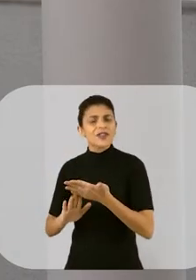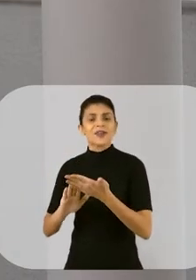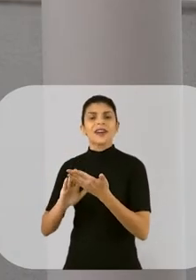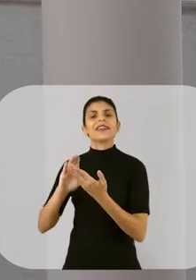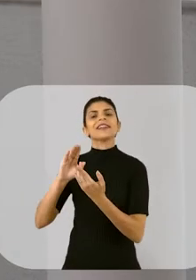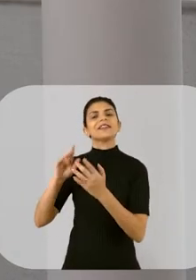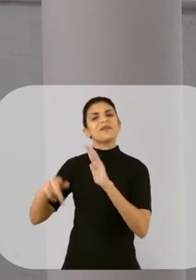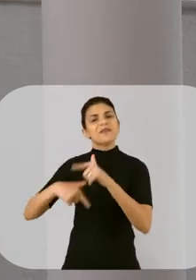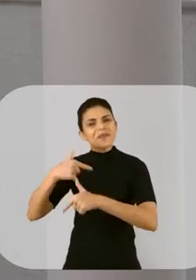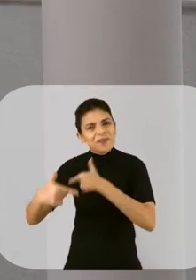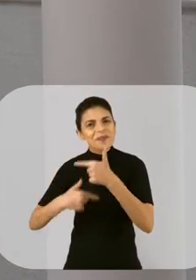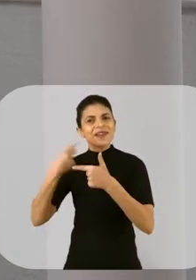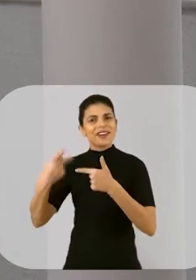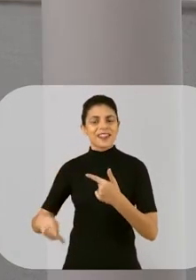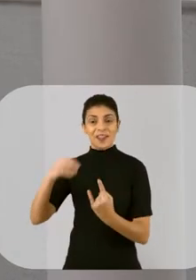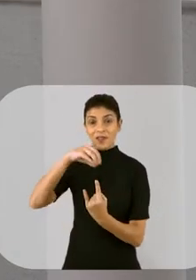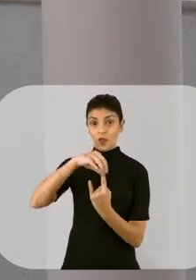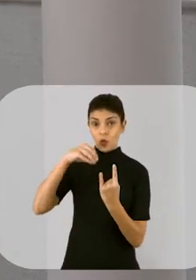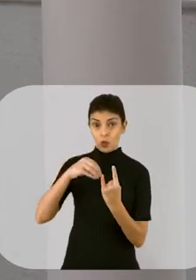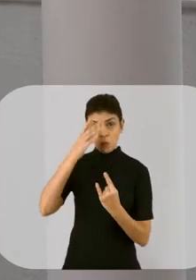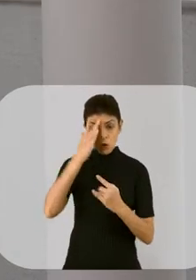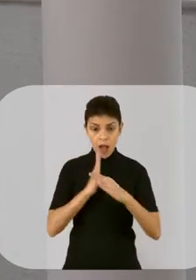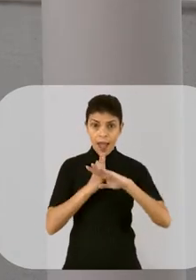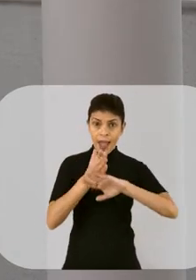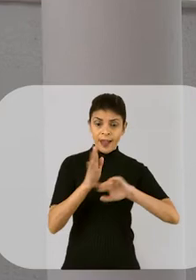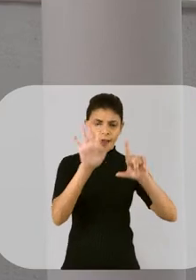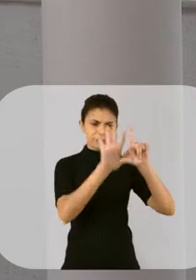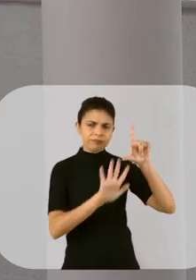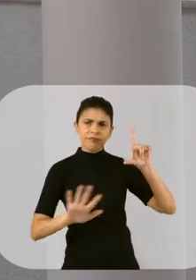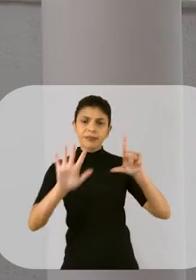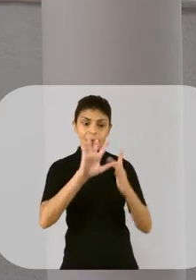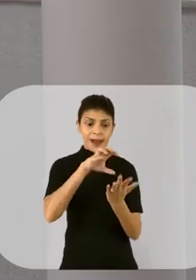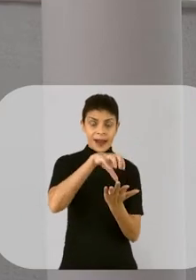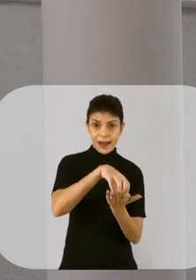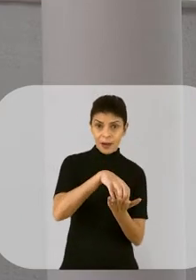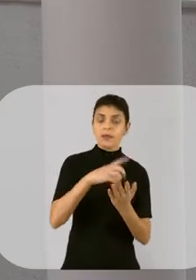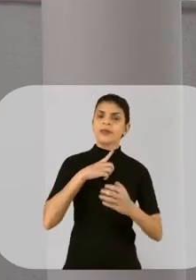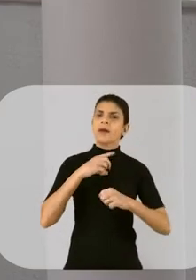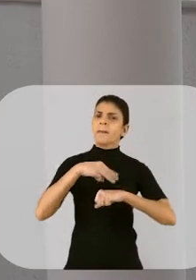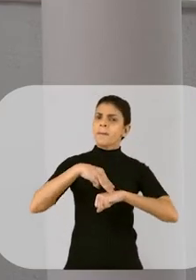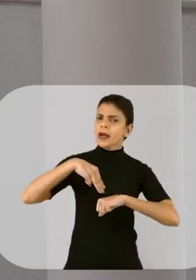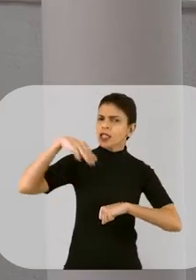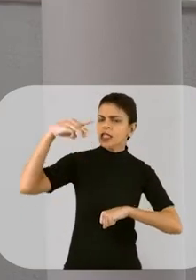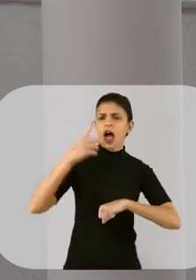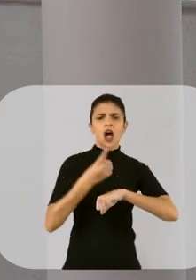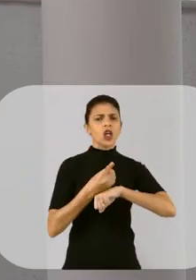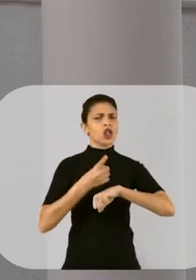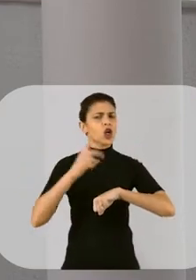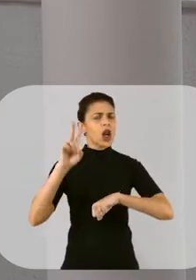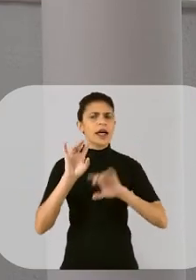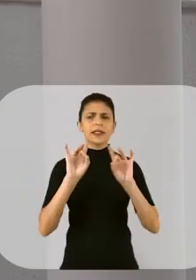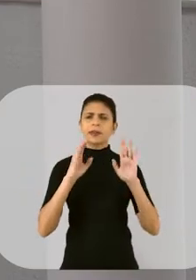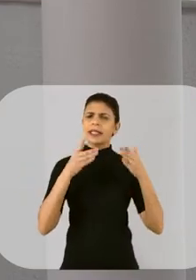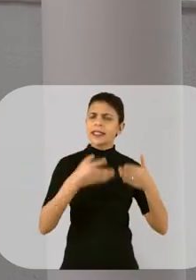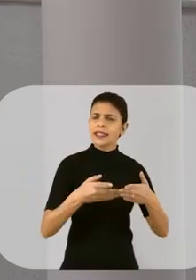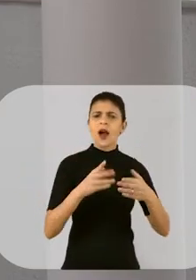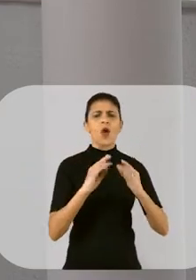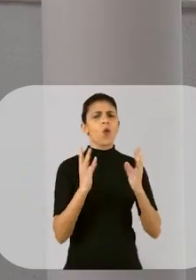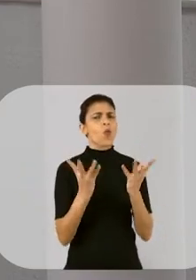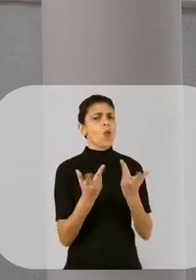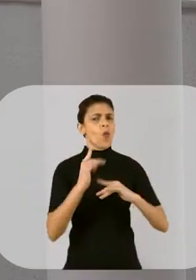da Fiocruz. Então, o usuário que acessa o campus, ele pode ver informações sobre os cursos de mestrado, doutorado, especializações,